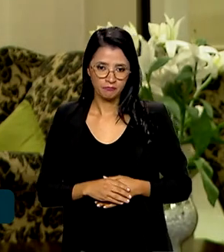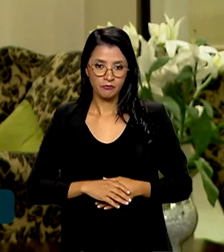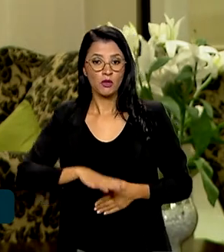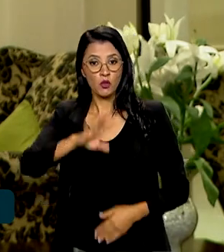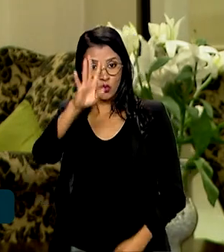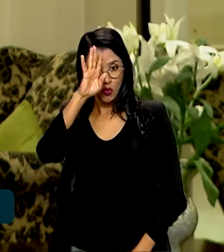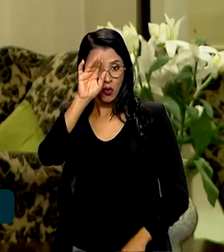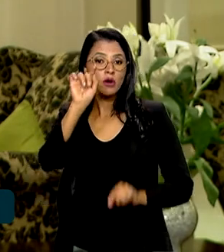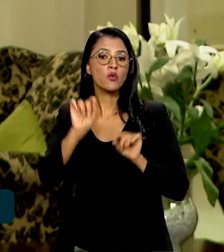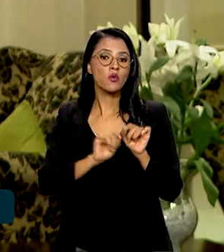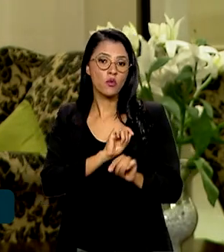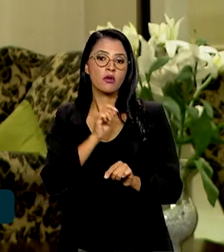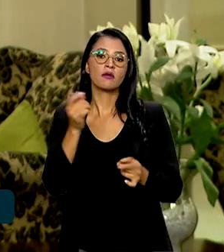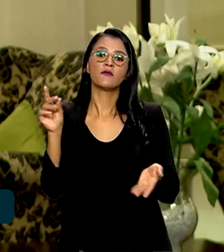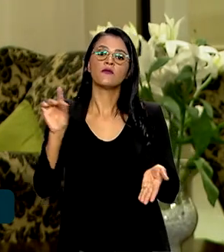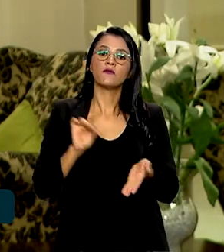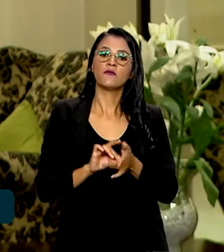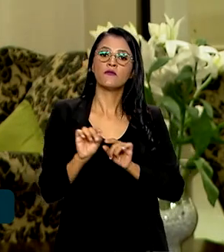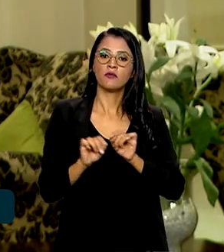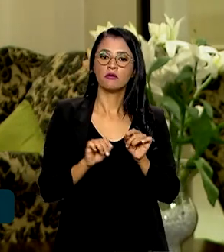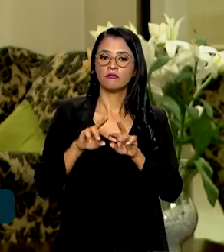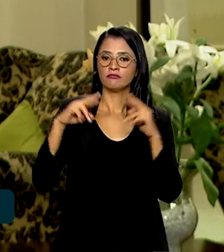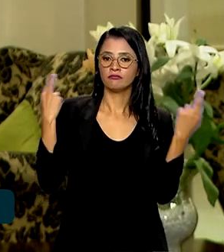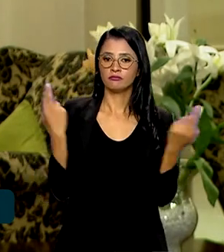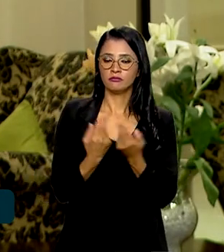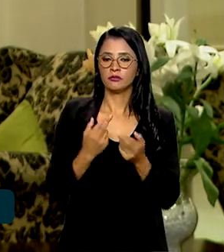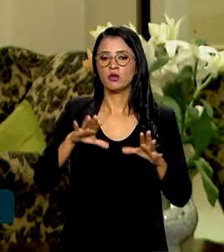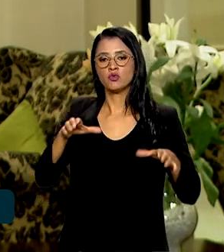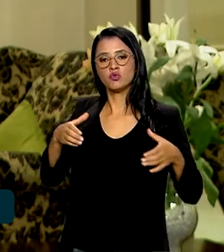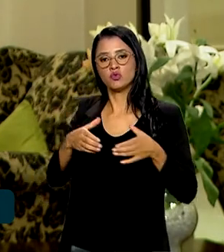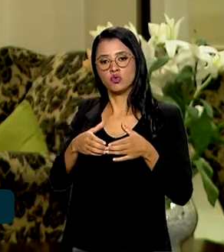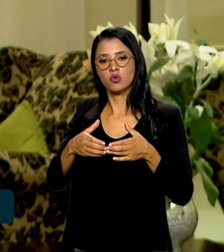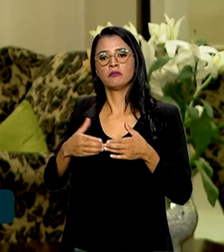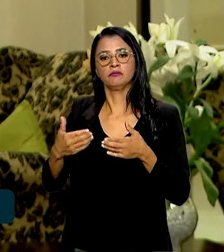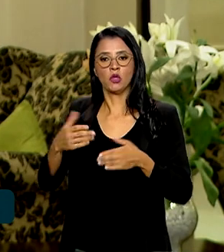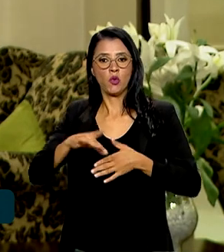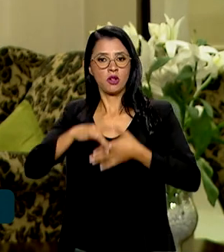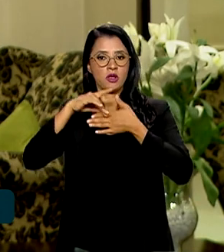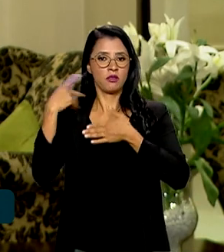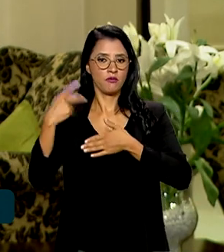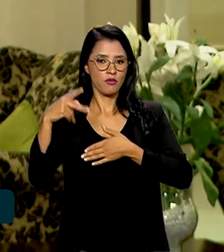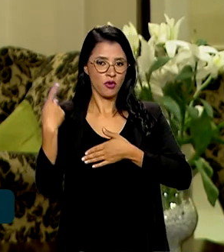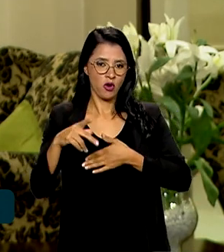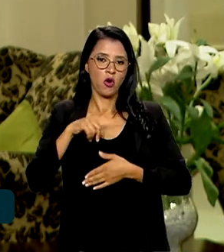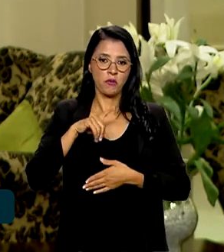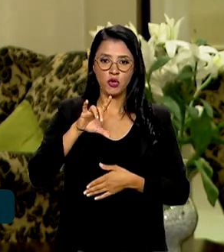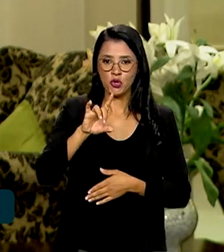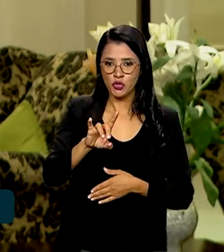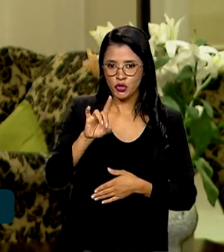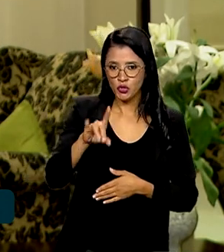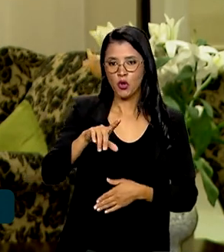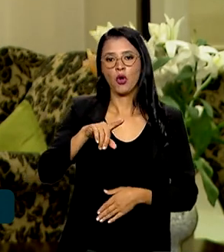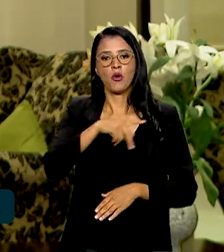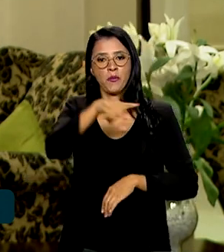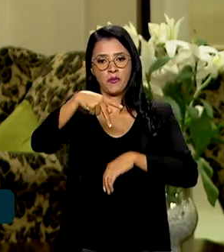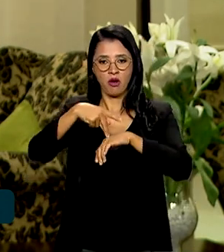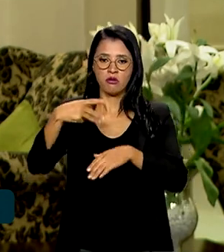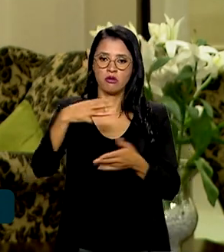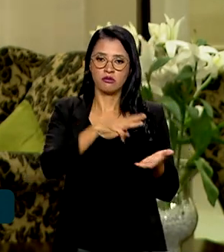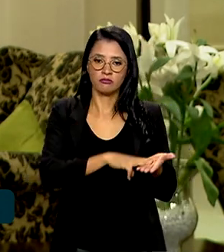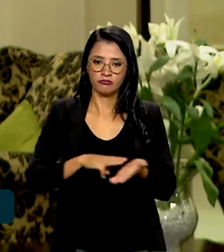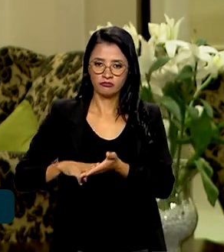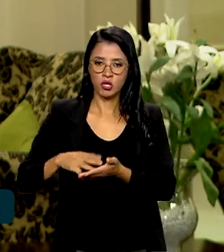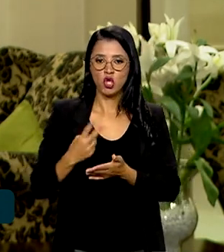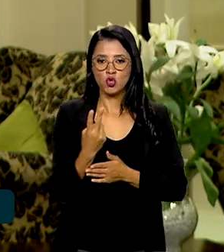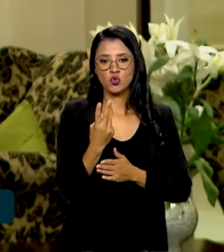quarta-feira, será realizada a reunião de cúpula entre os líderes do bloco, ou seja, só os países membros, em duas